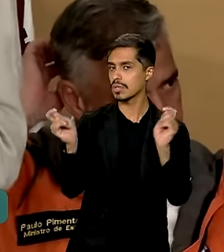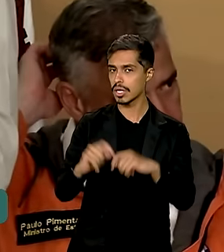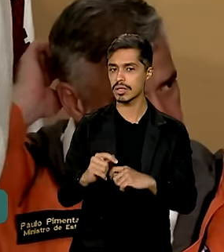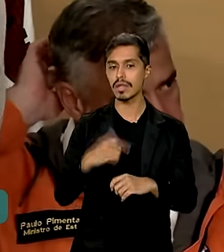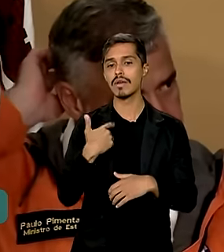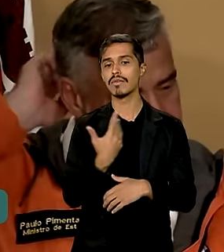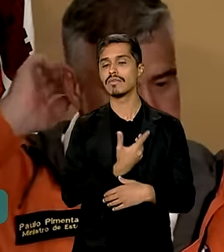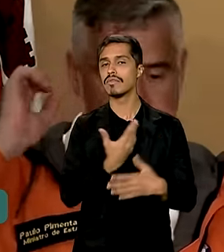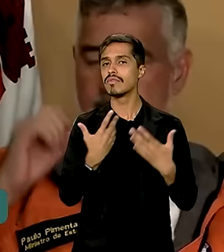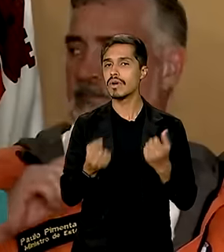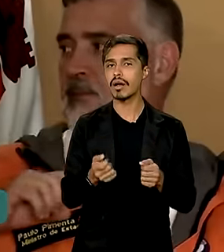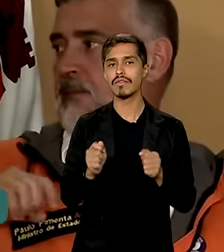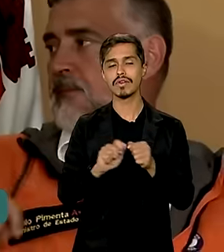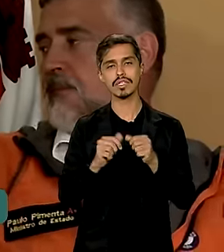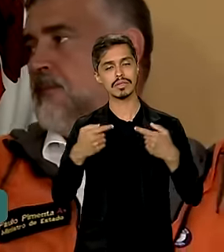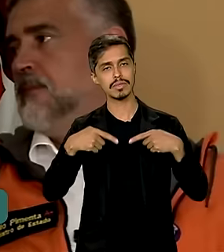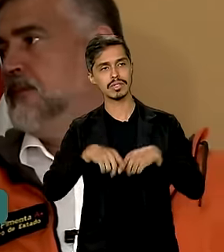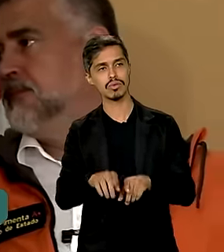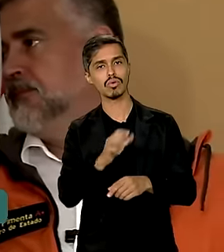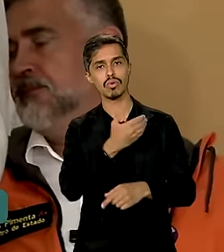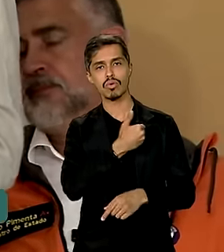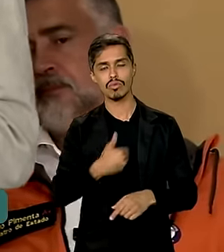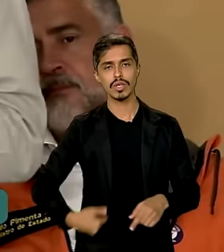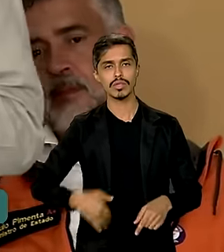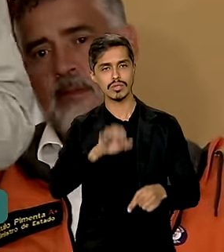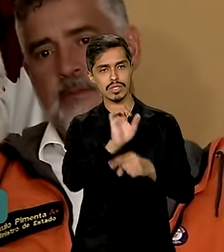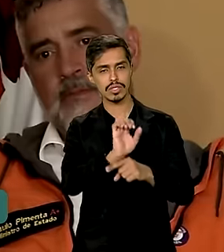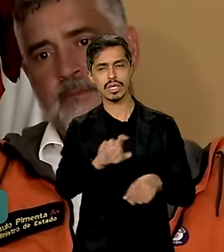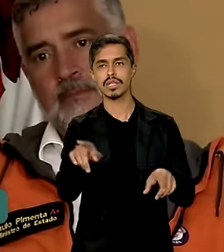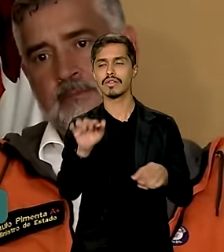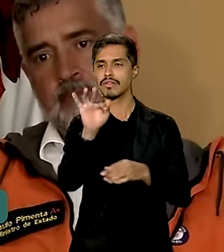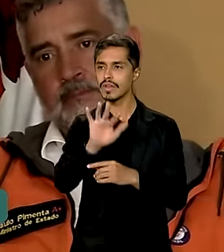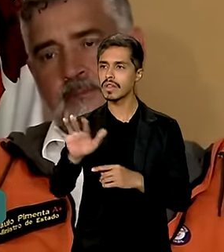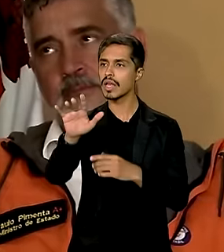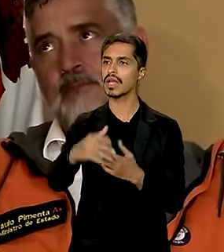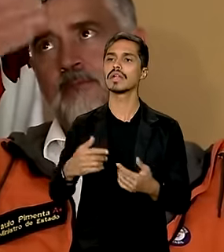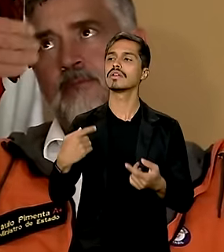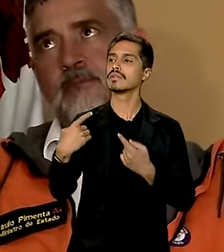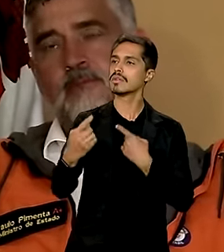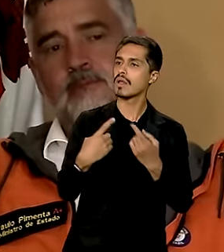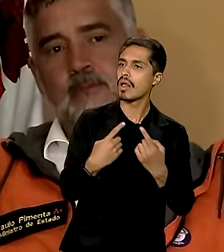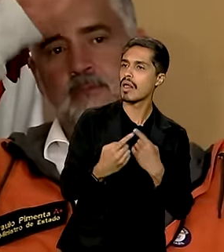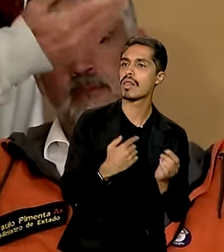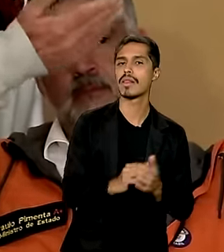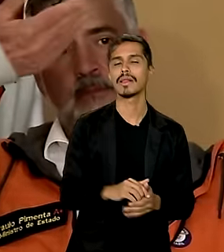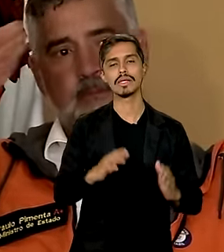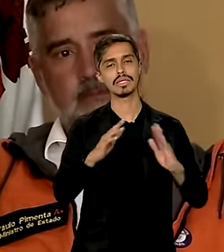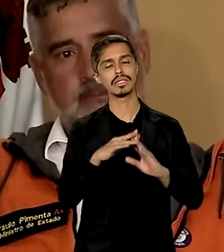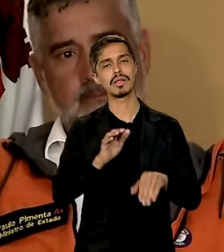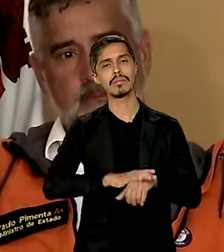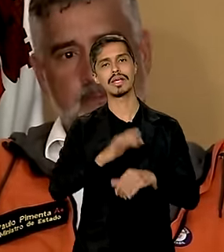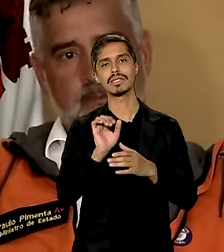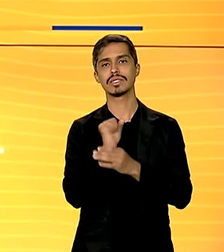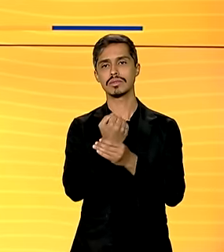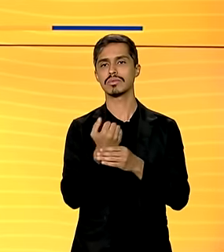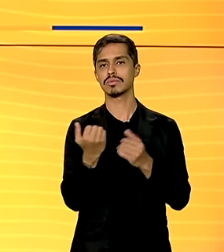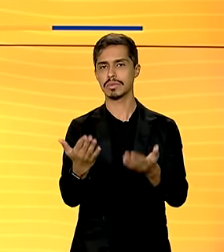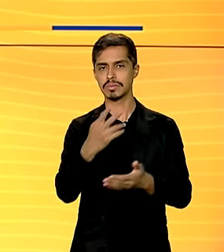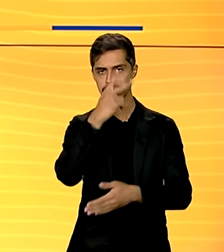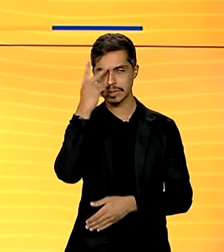Vamos fazer parceria com o governo do Estado, com o governo federal, para que a gente faça a casa mais segura para as pessoas.